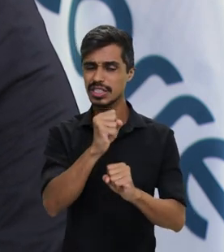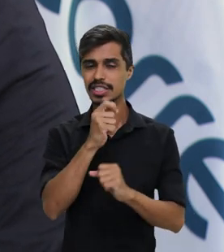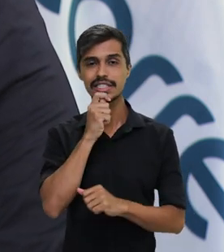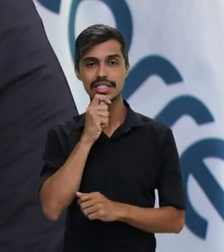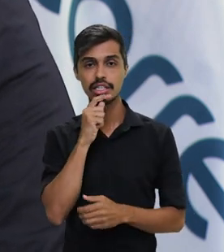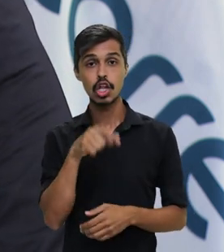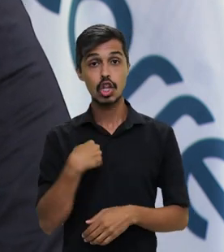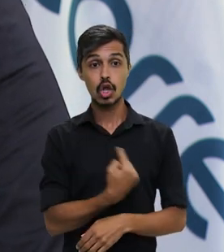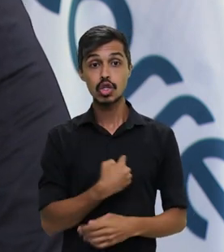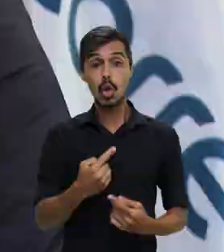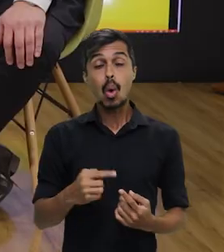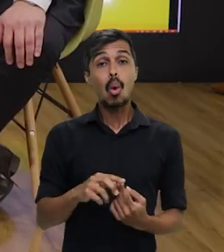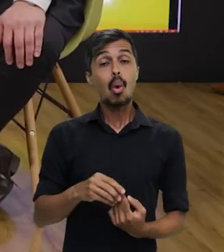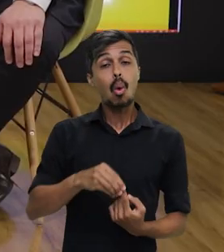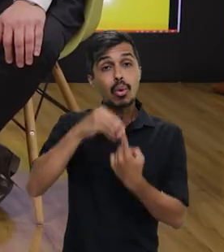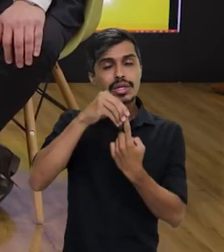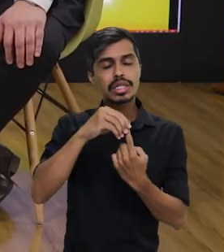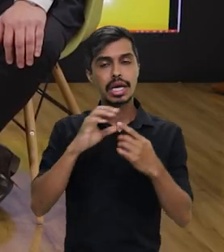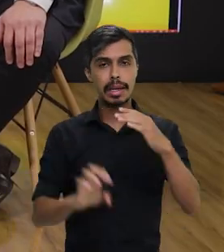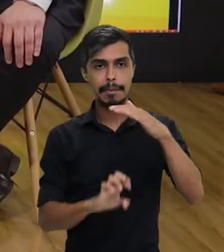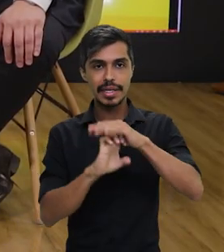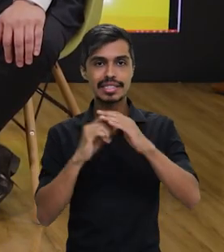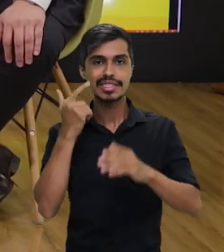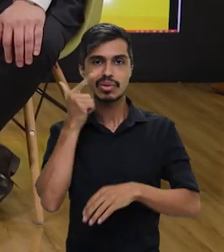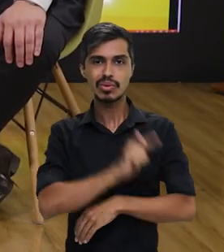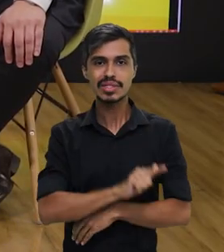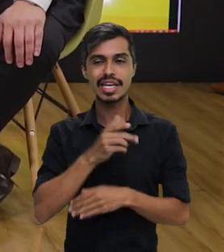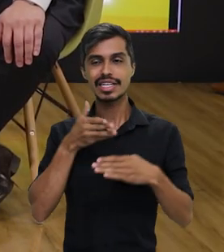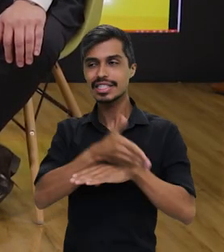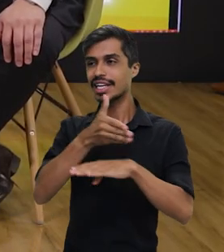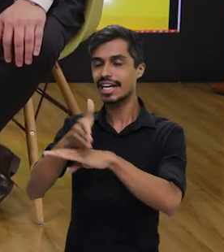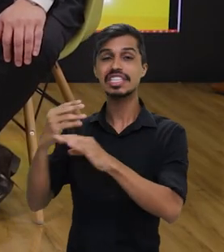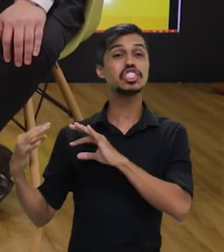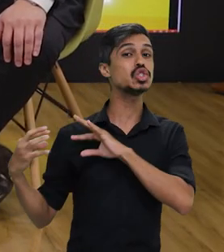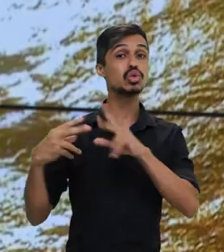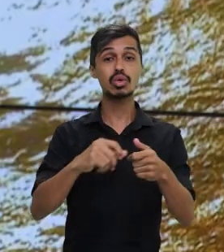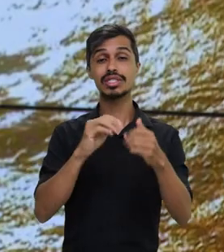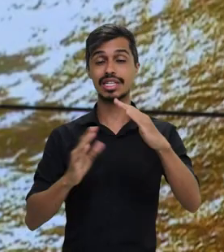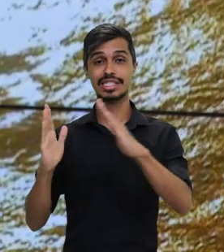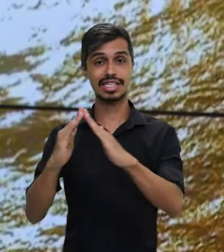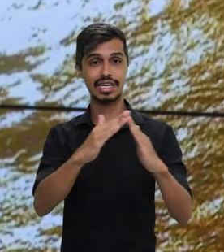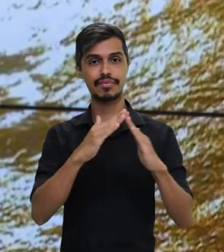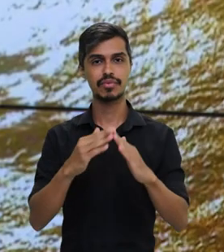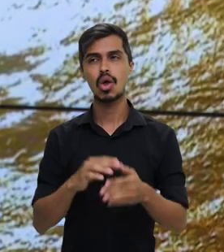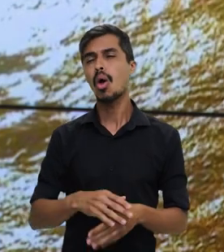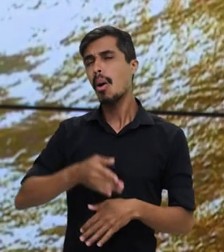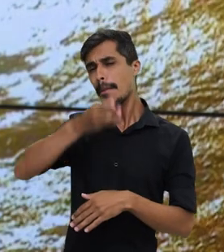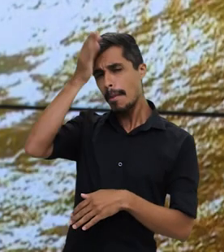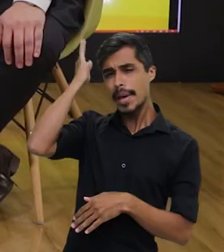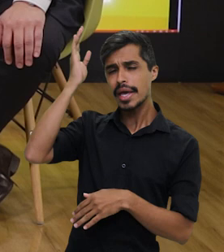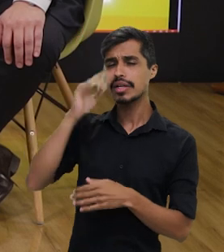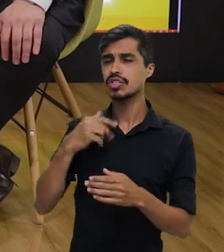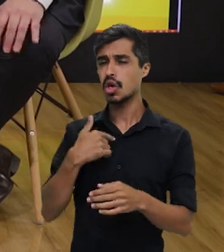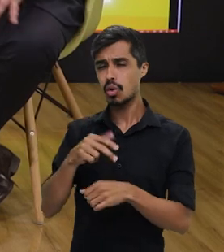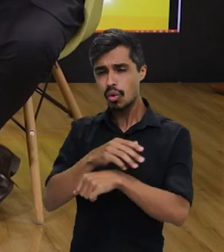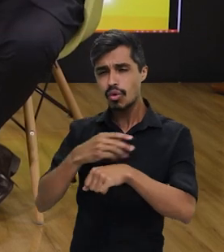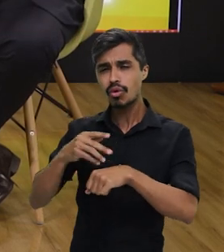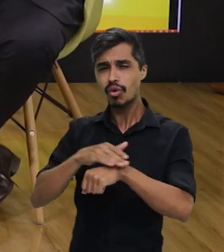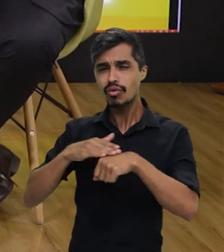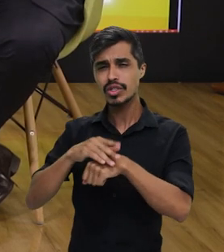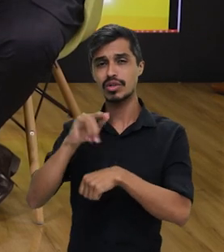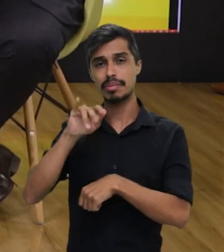dentro da casa de cada brasileiro. Então, nós, o bombeiro e talvez o IBGE, que até ontem eu conversava com o presidente do IBGE,